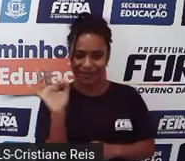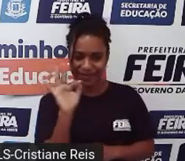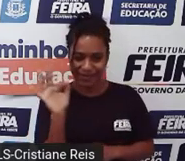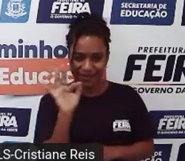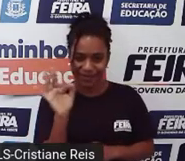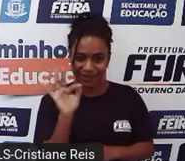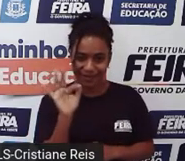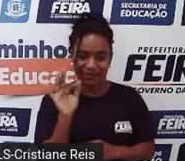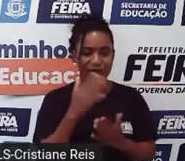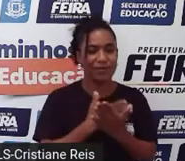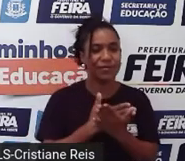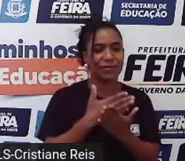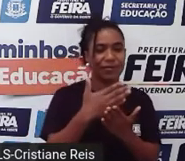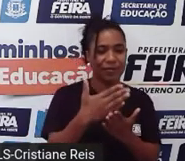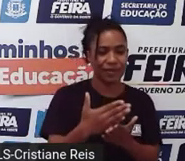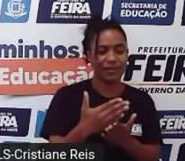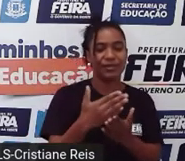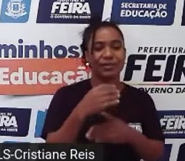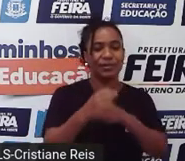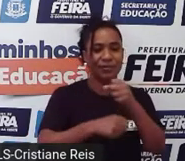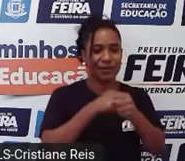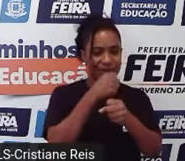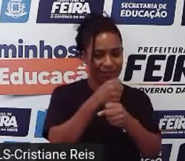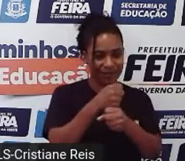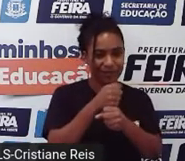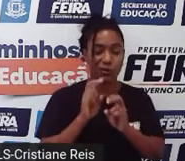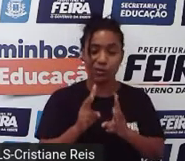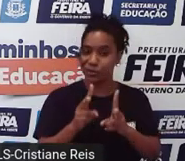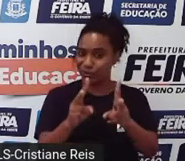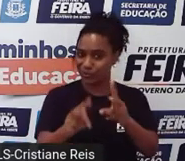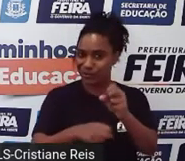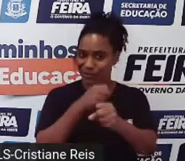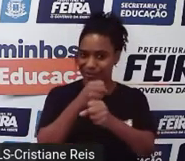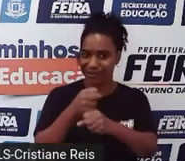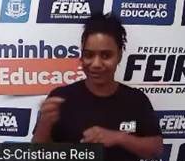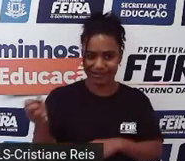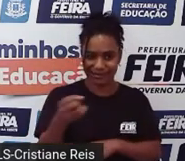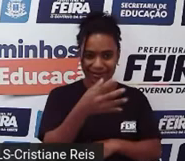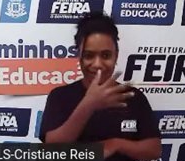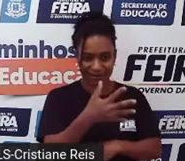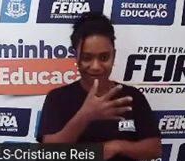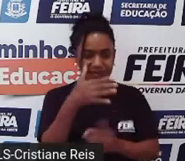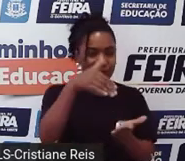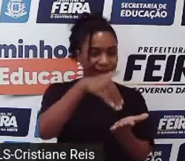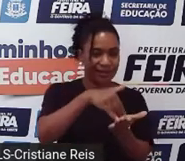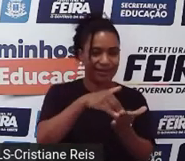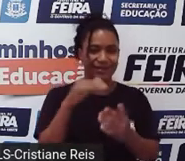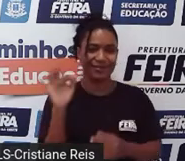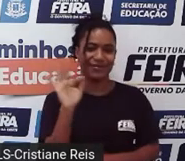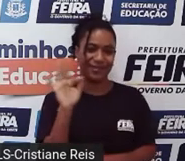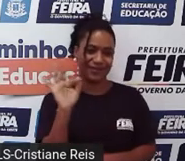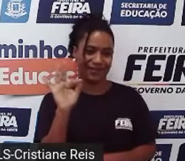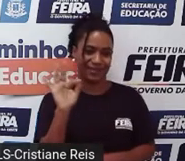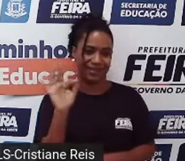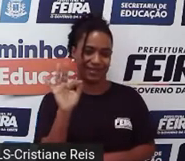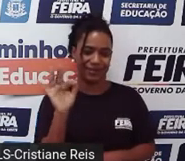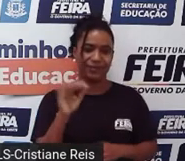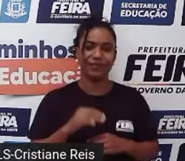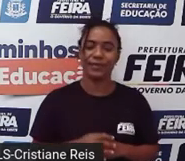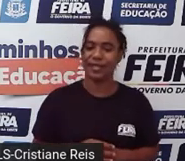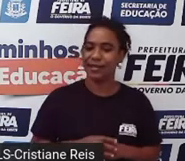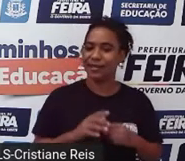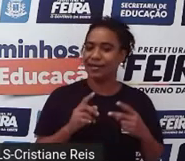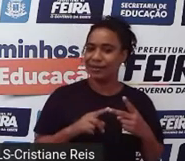começa no final de um ano e continua no ano seguinte até fevereiro. Já em nosso país, o inverno